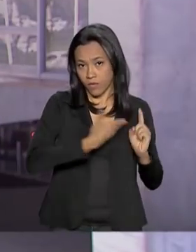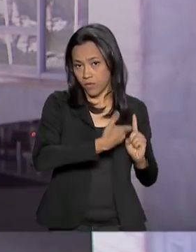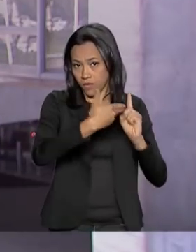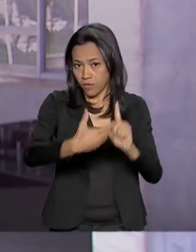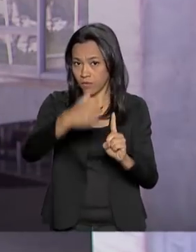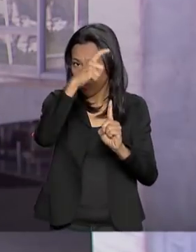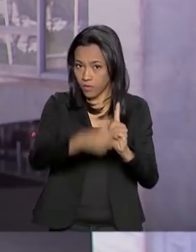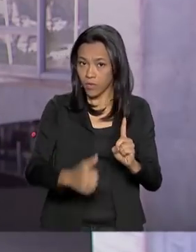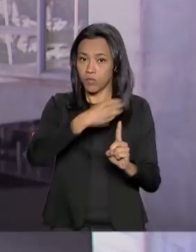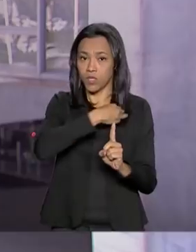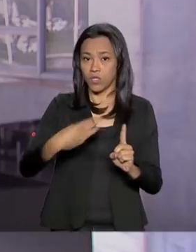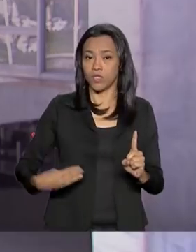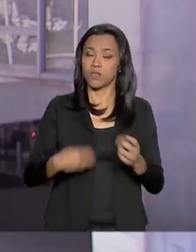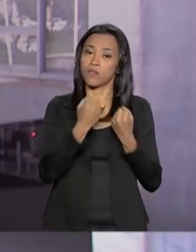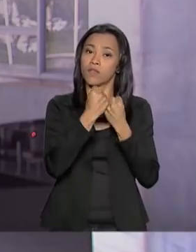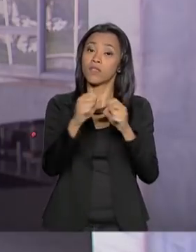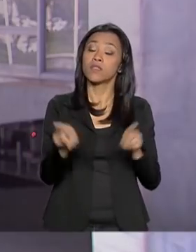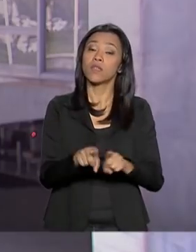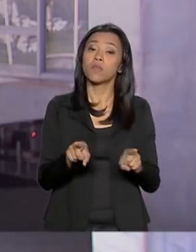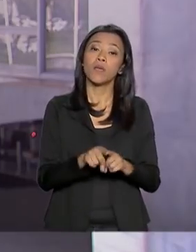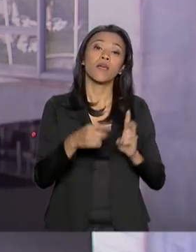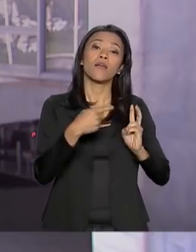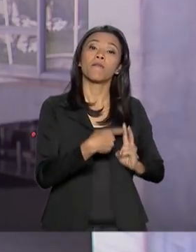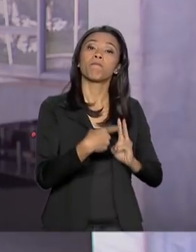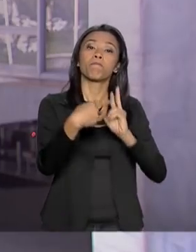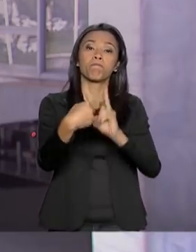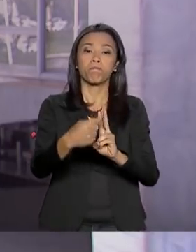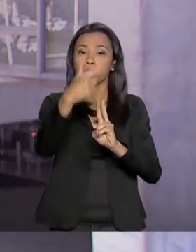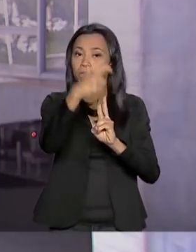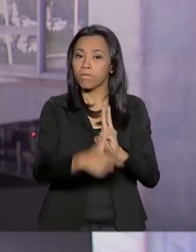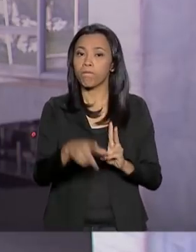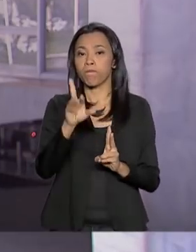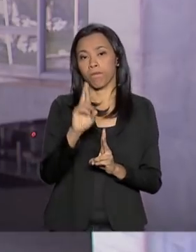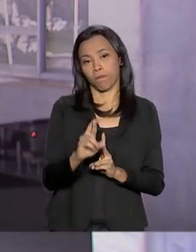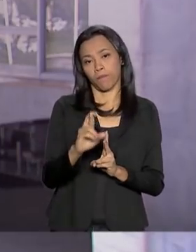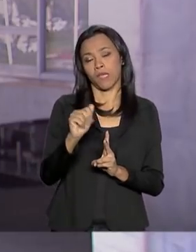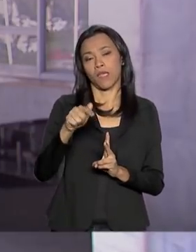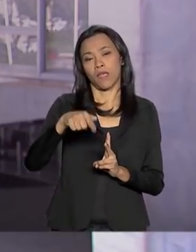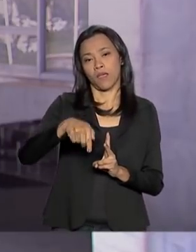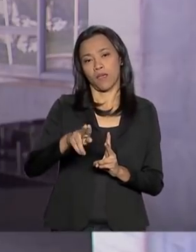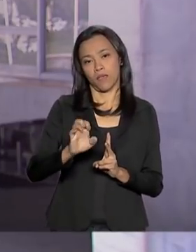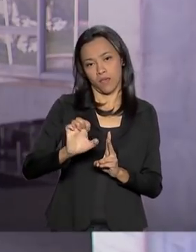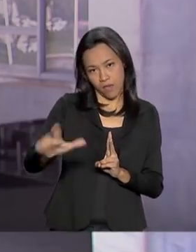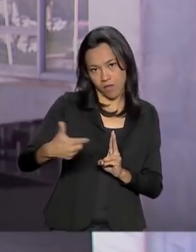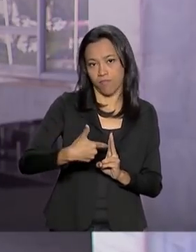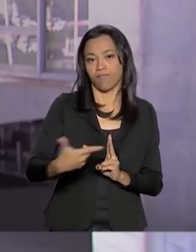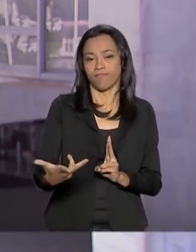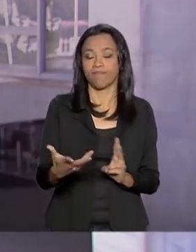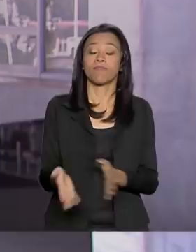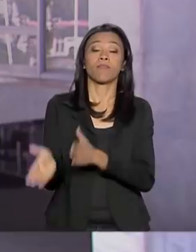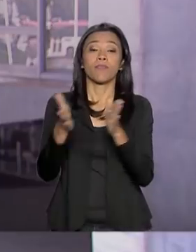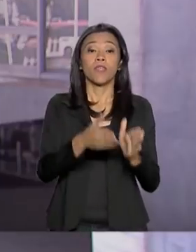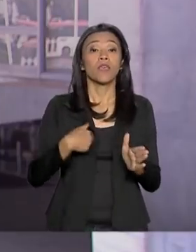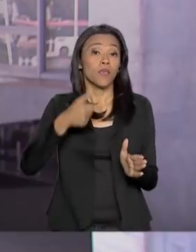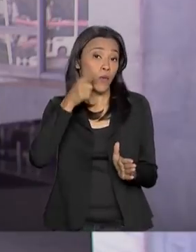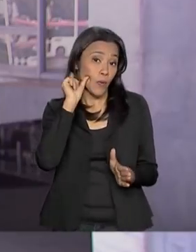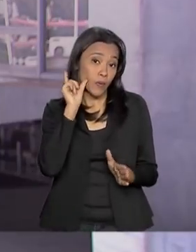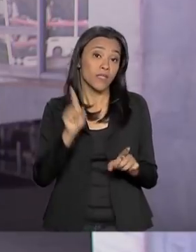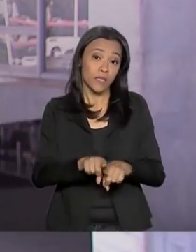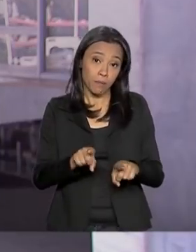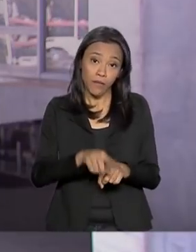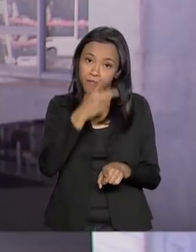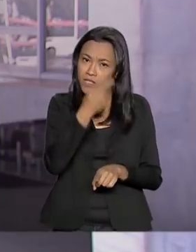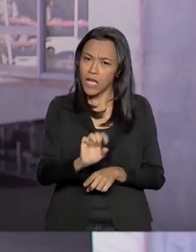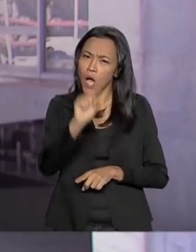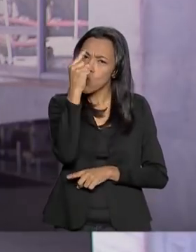Azevedo e Silva, e também a Procuradora-Geral da República, Raquel Doge. E ontem, presidente, cumprindo a promessa de visitar pelo